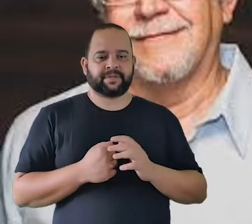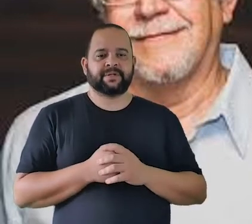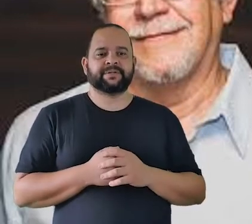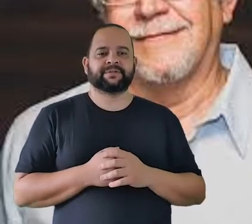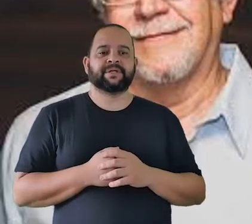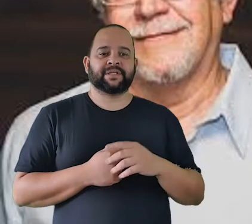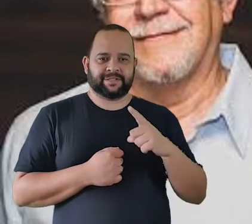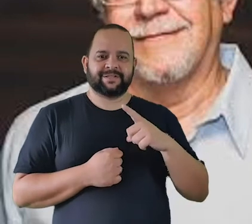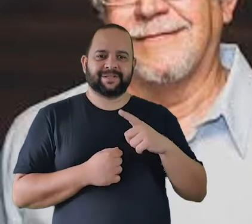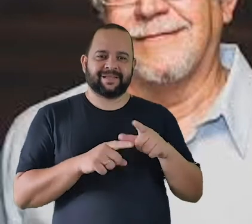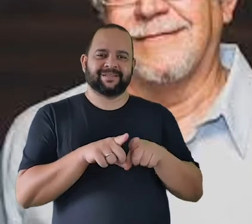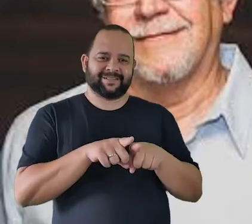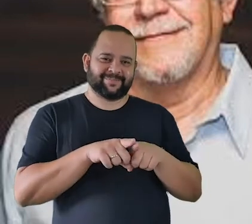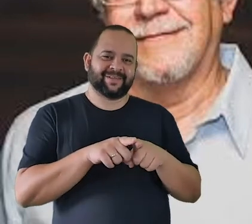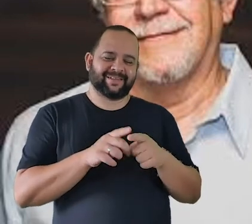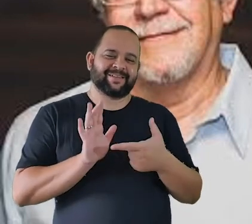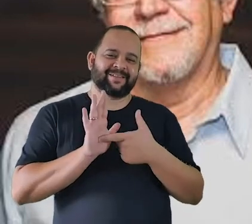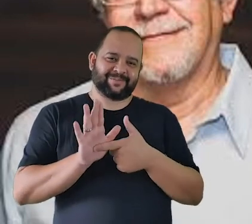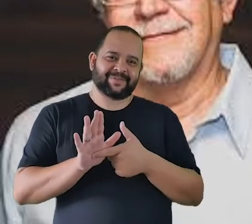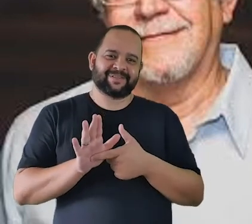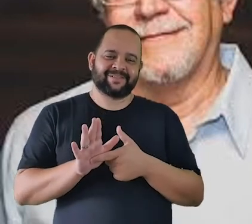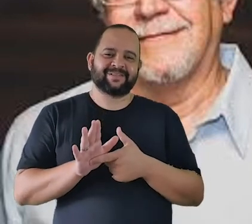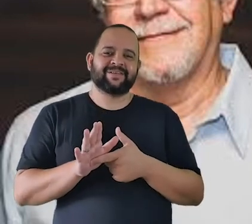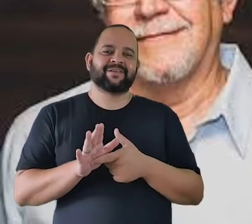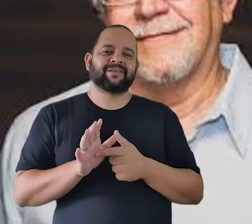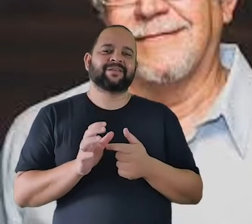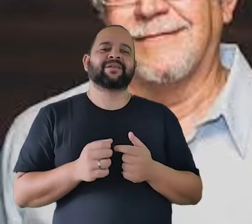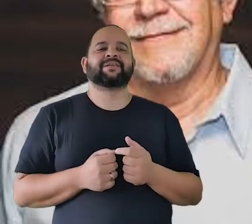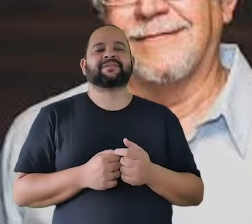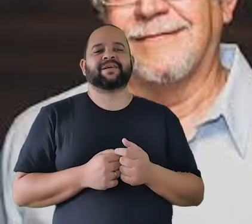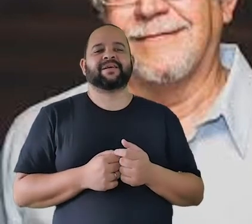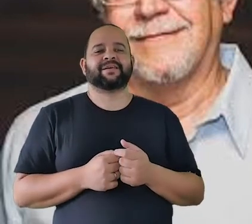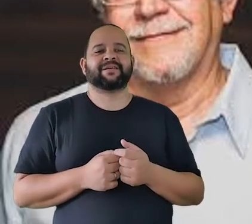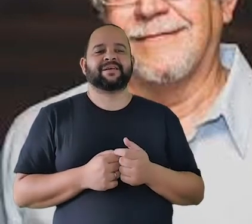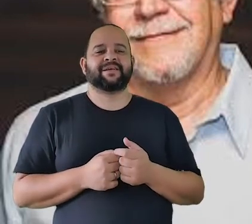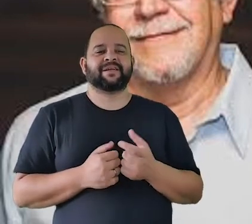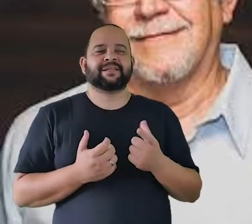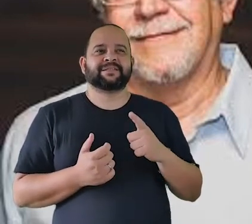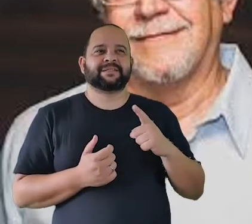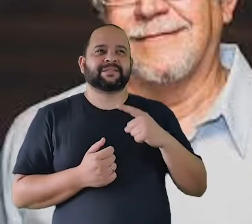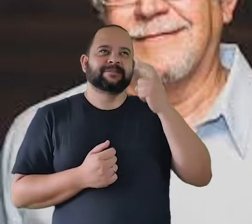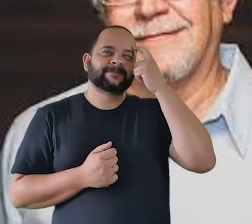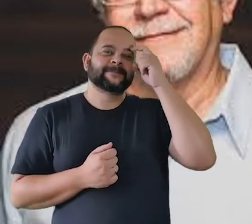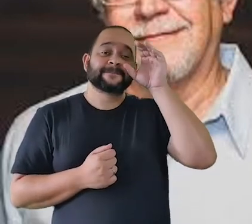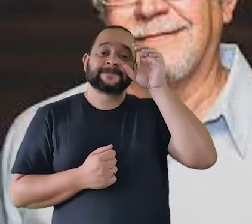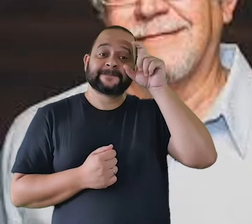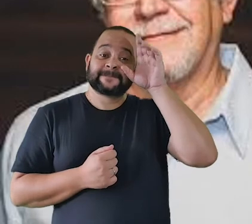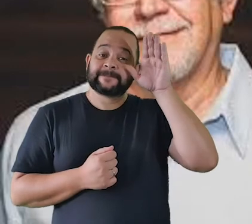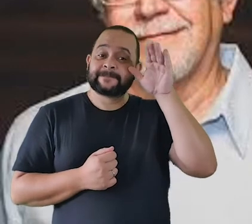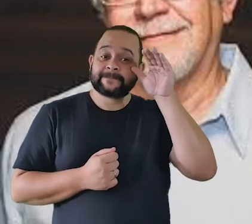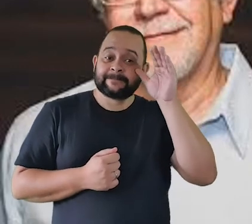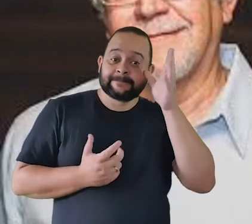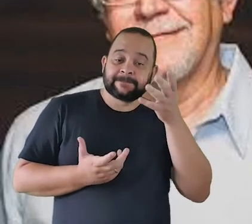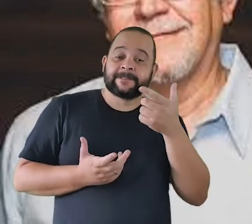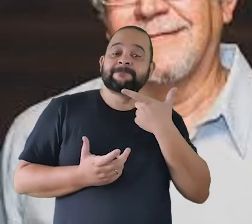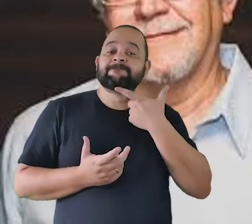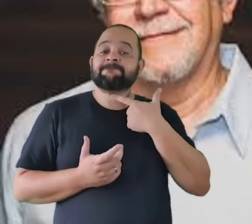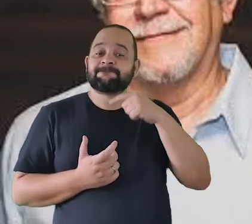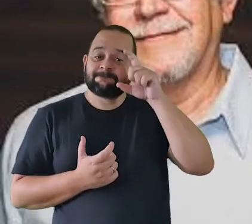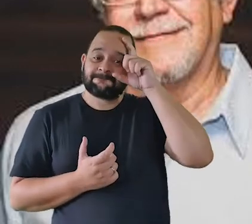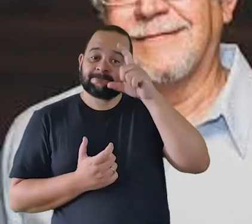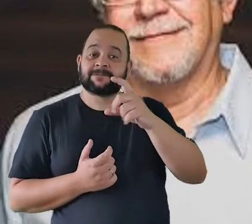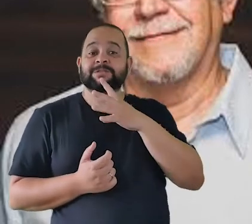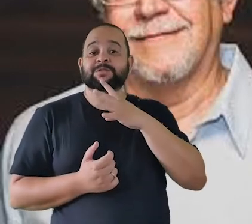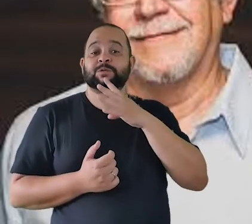como esse miudinho no programa vão dando esse sabor e aguçando a nossa curiosidade de conhecer